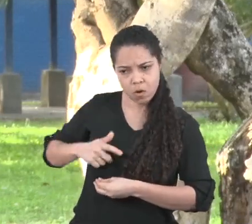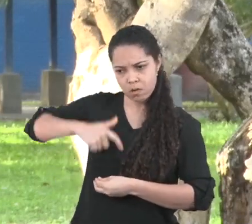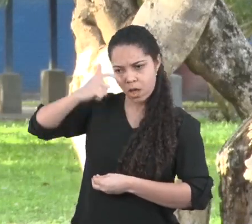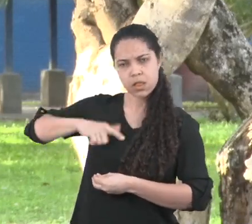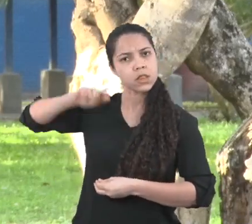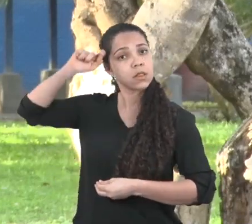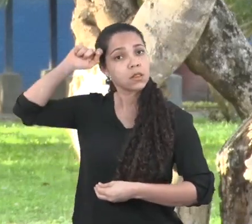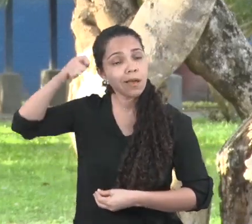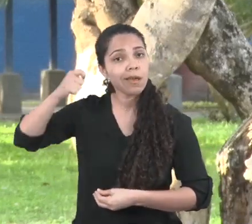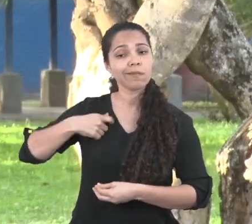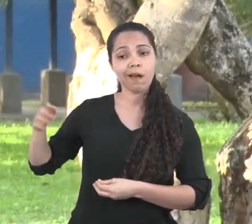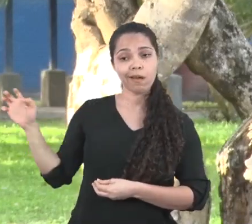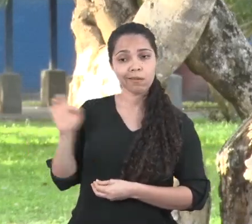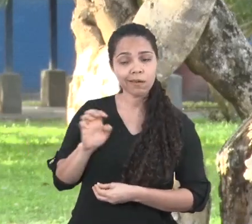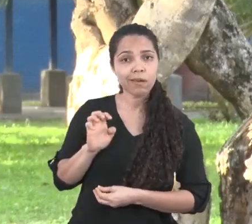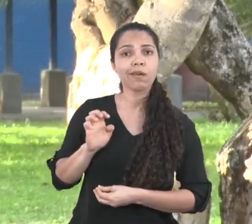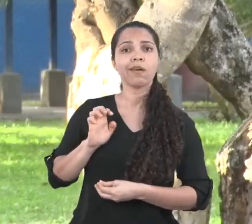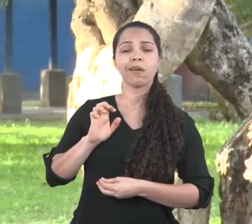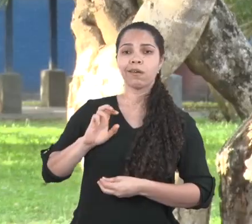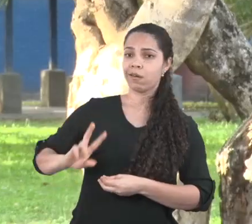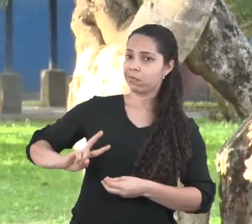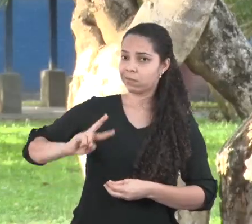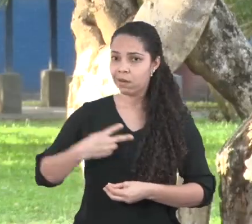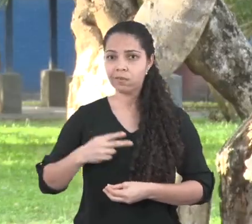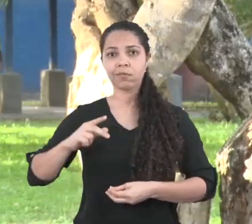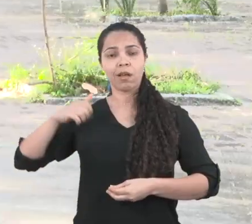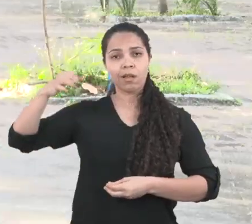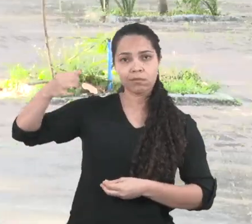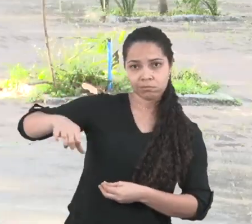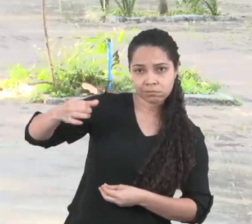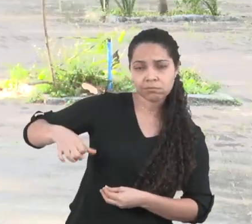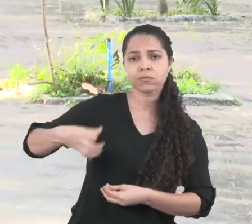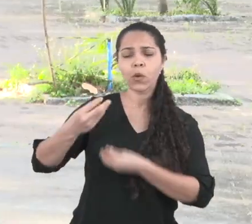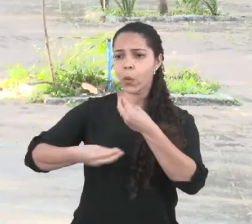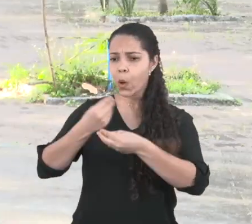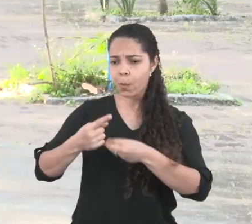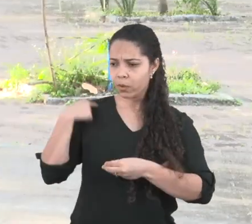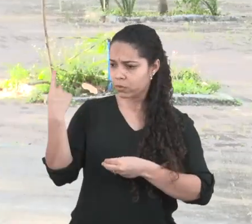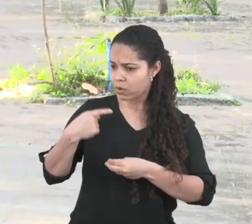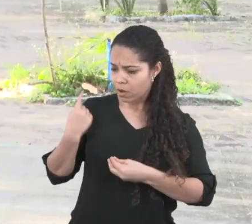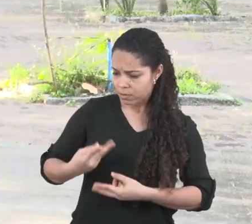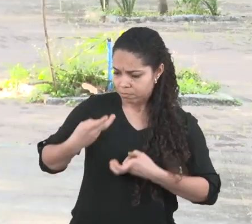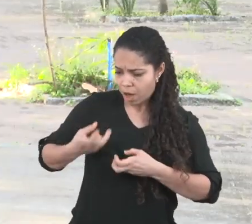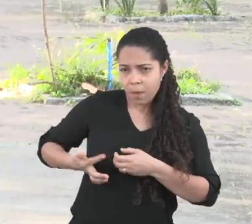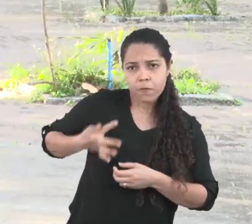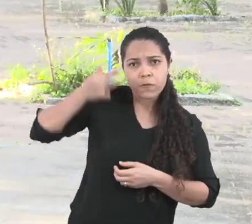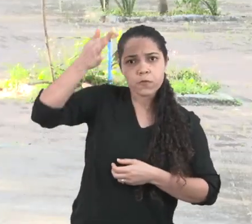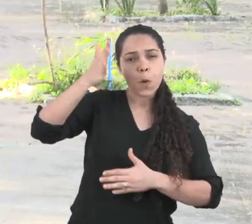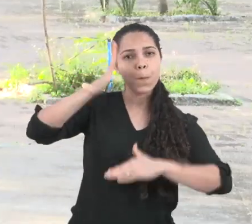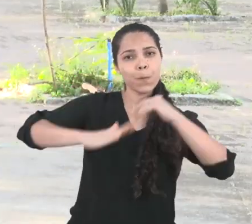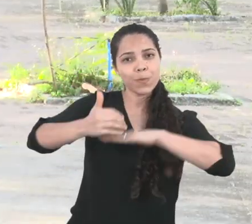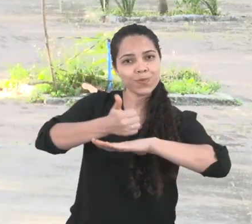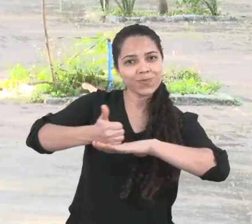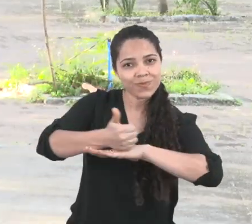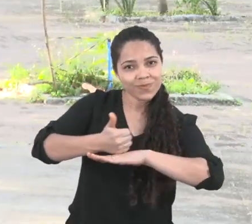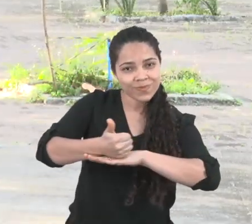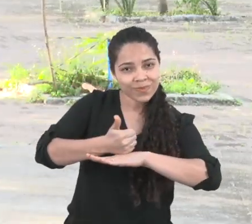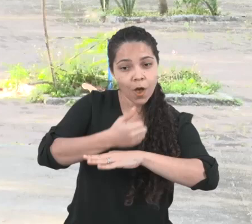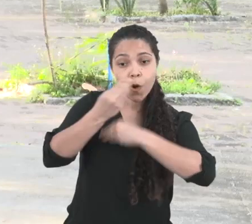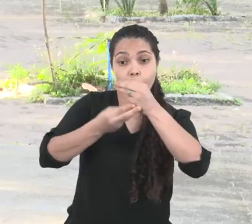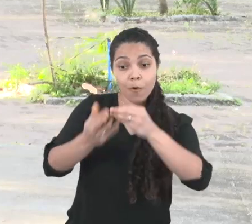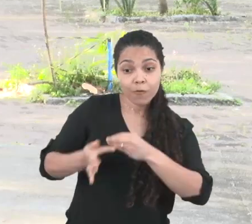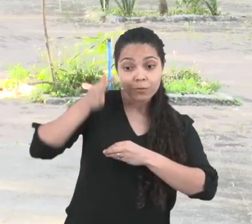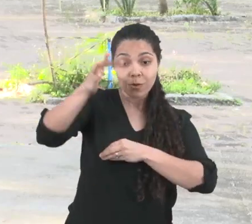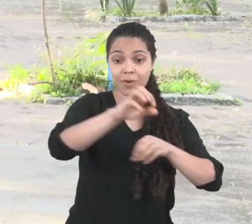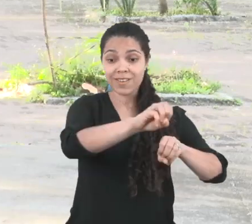somos negros, que somos gays, que somos travestis, lésbicas, como é que nós vamos nos reconhecer como profissionais e, posteriormente, como